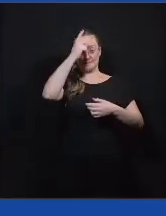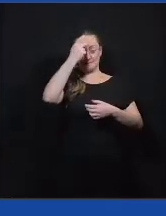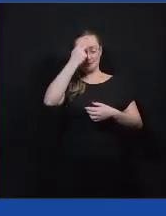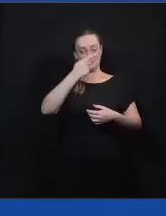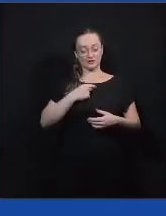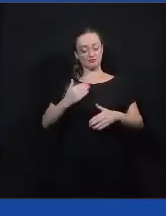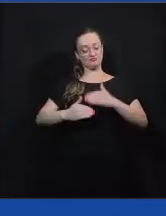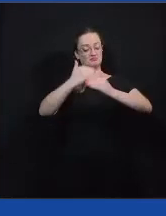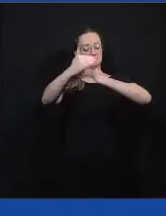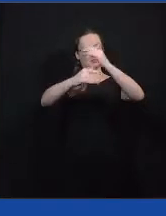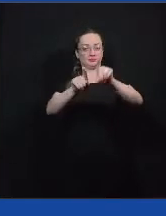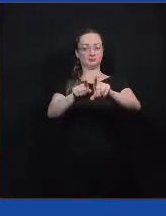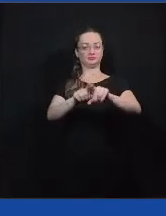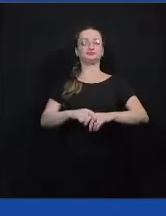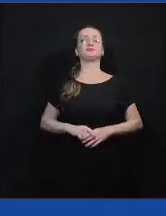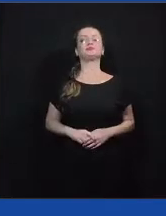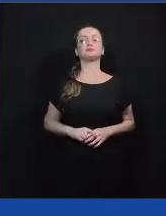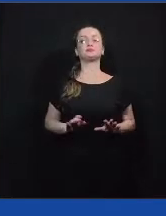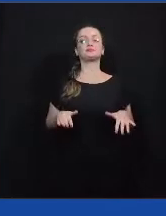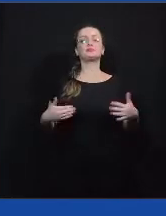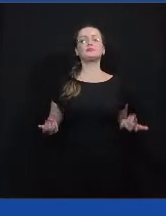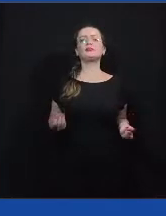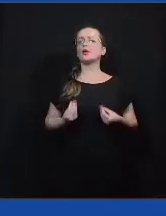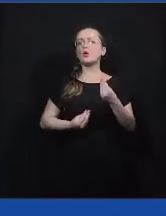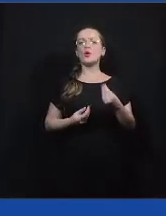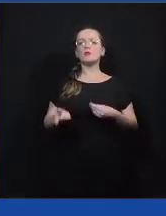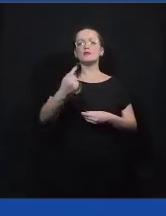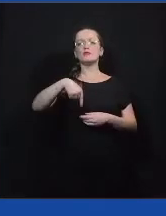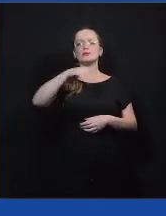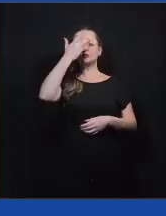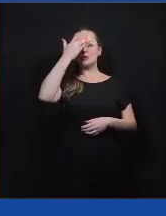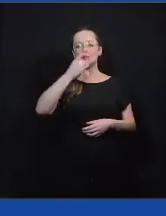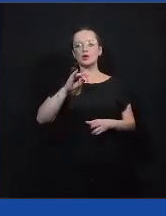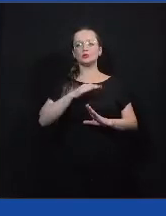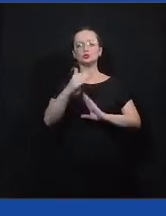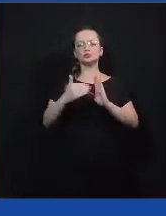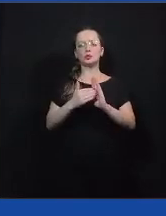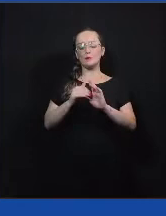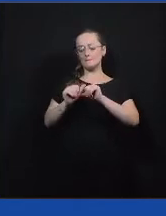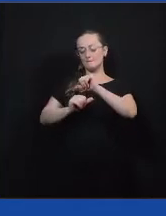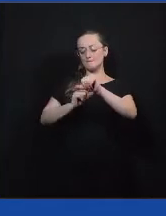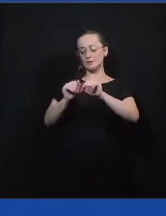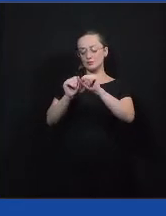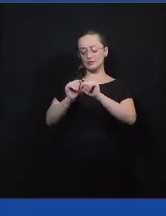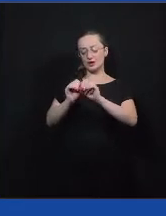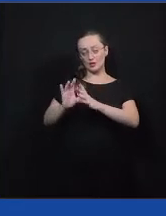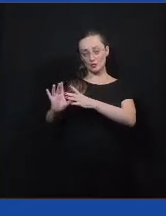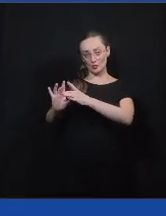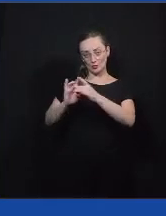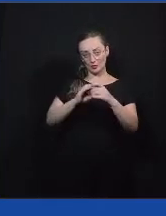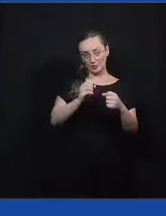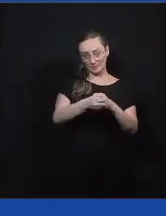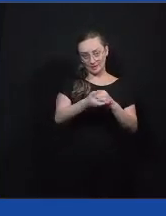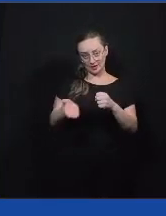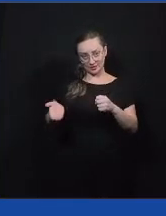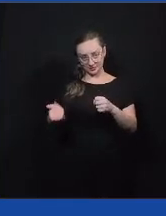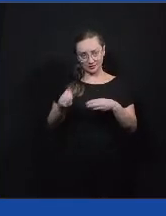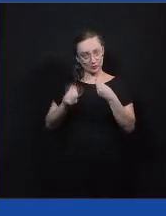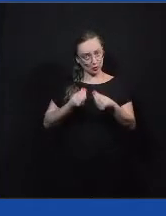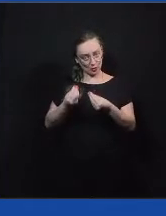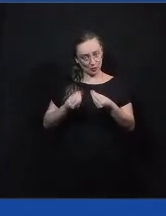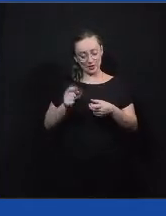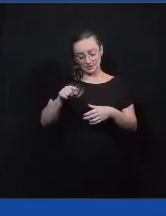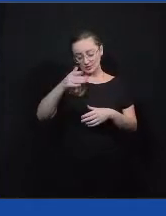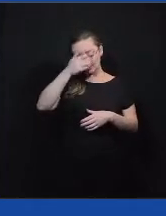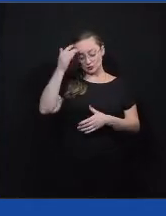evoluindo. Mas como é que vocês entendem que isso tudo muda o panorama da democracia? Se mais jovens